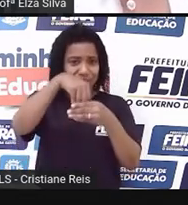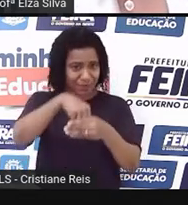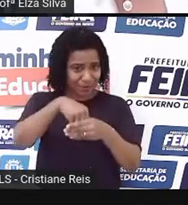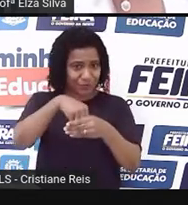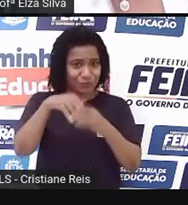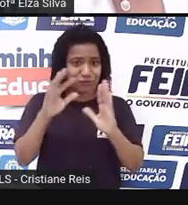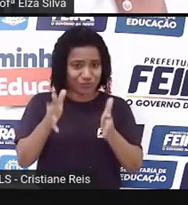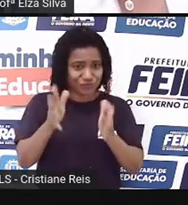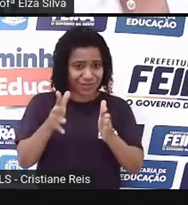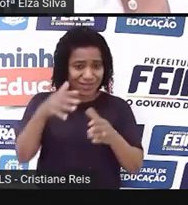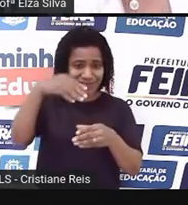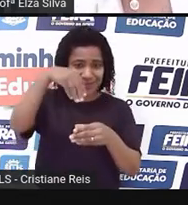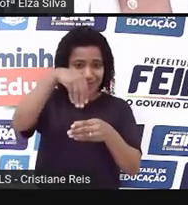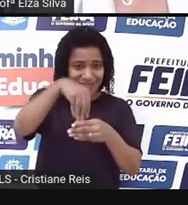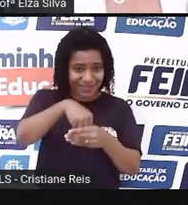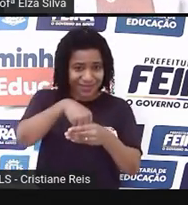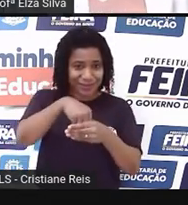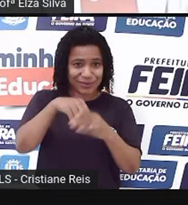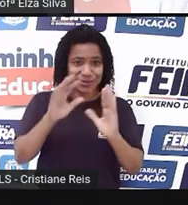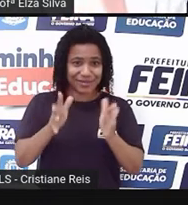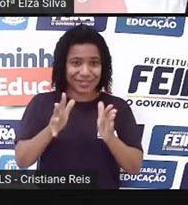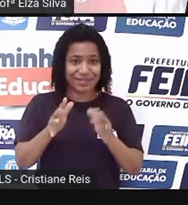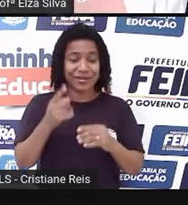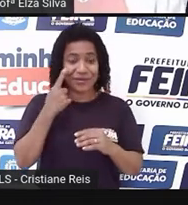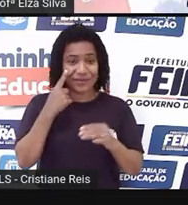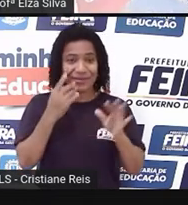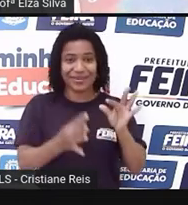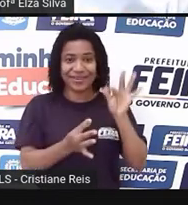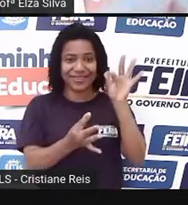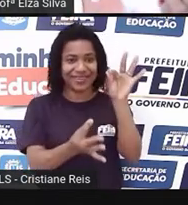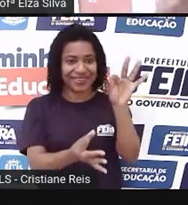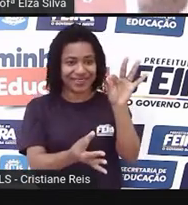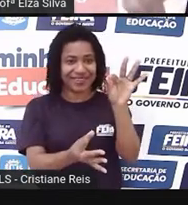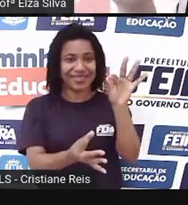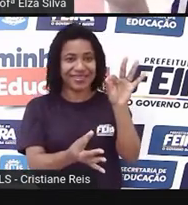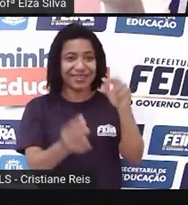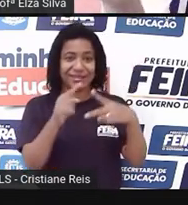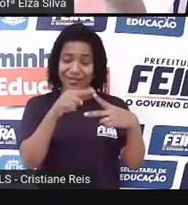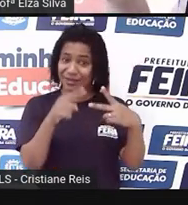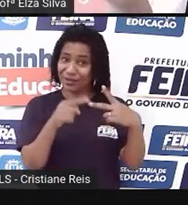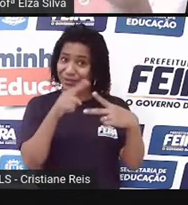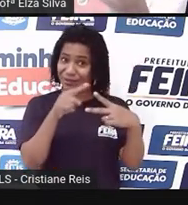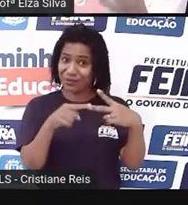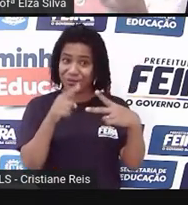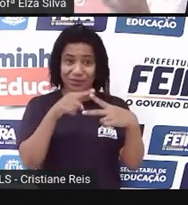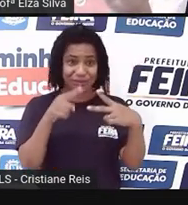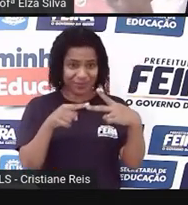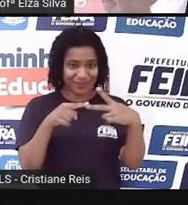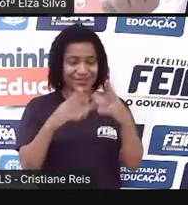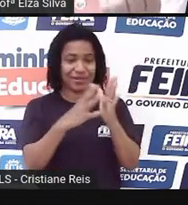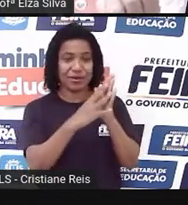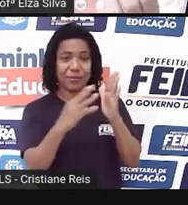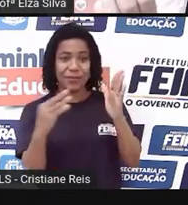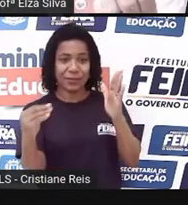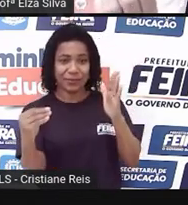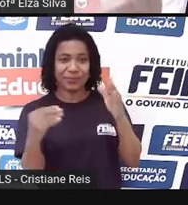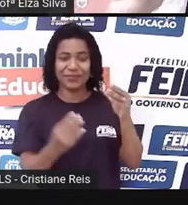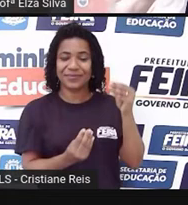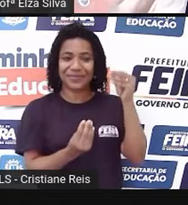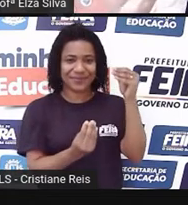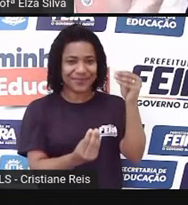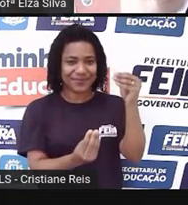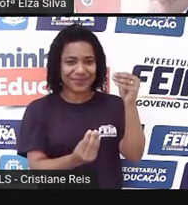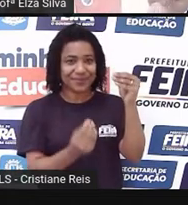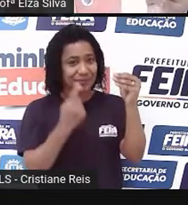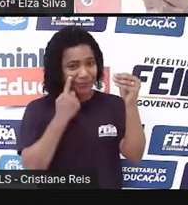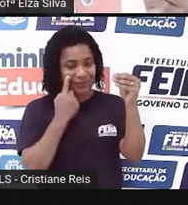na vida de vocês? Eu trouxe para vocês aqui hoje dois modelos de envelope. Nós temos esse modelo,